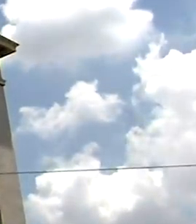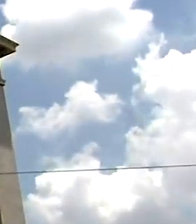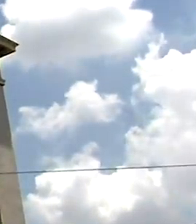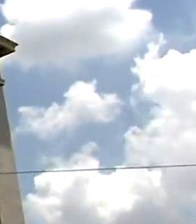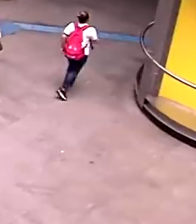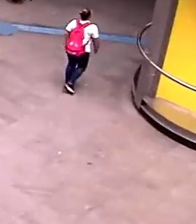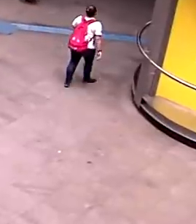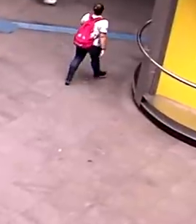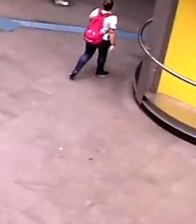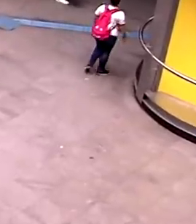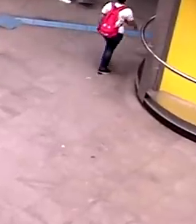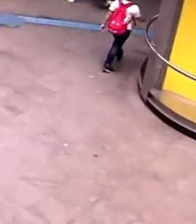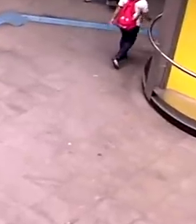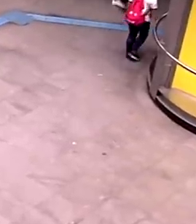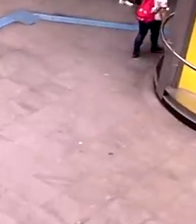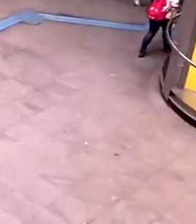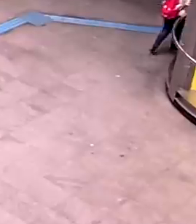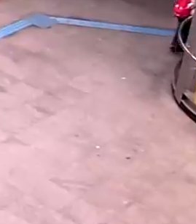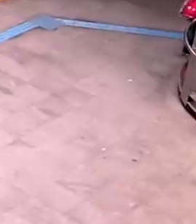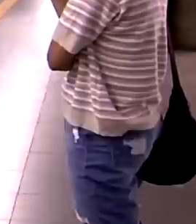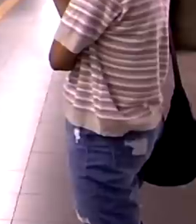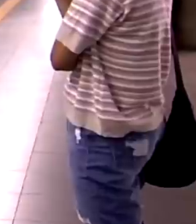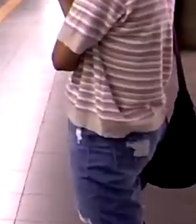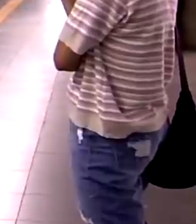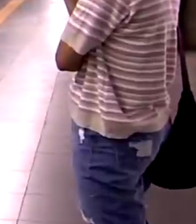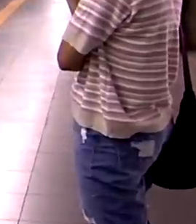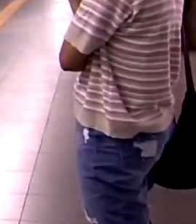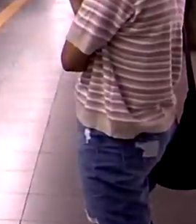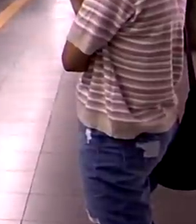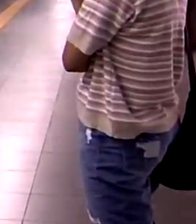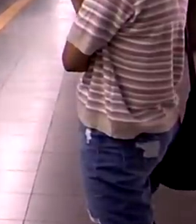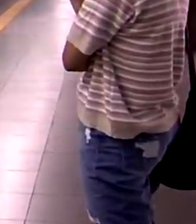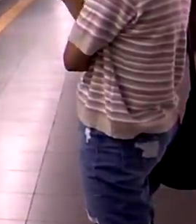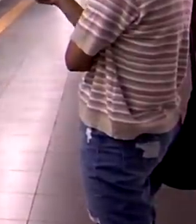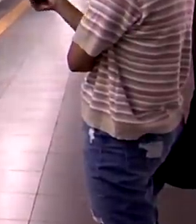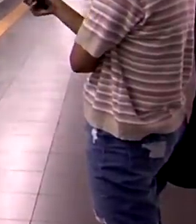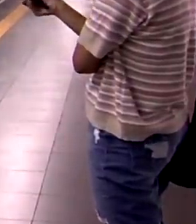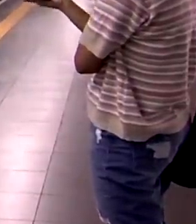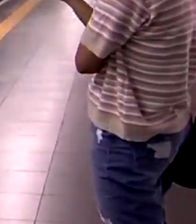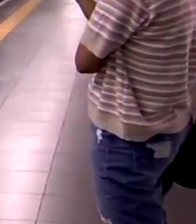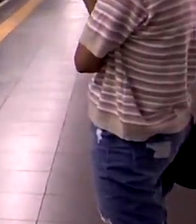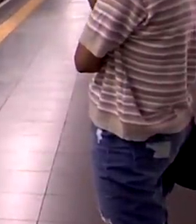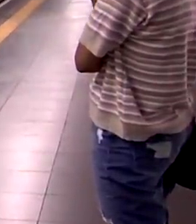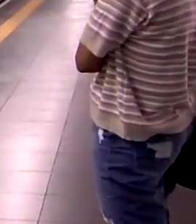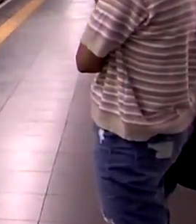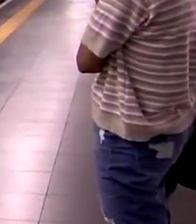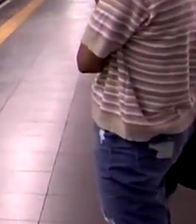A gente volta a amanhã.